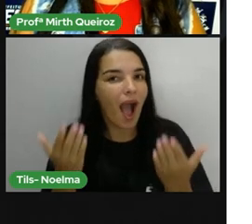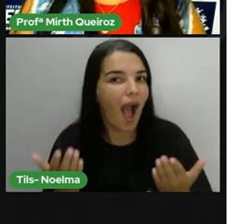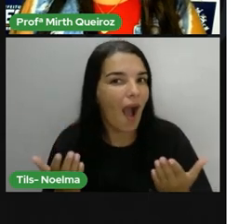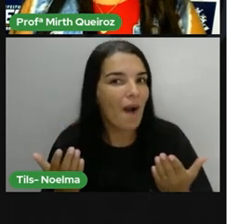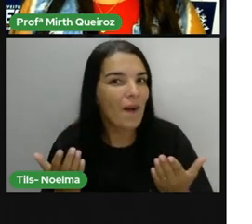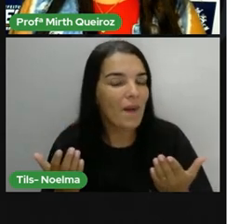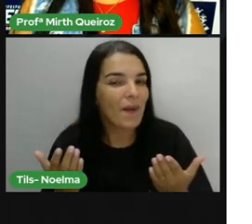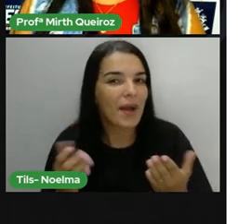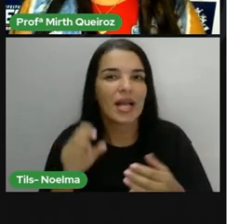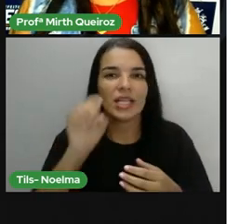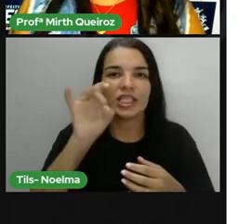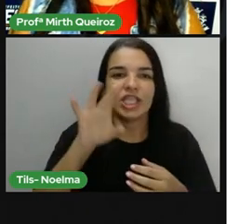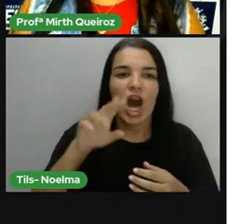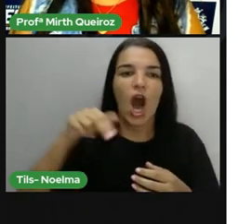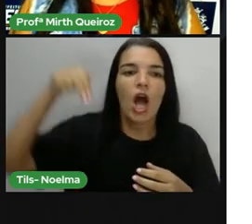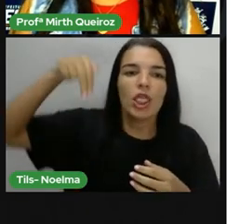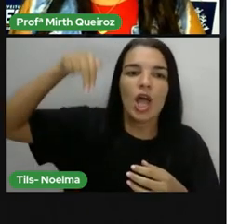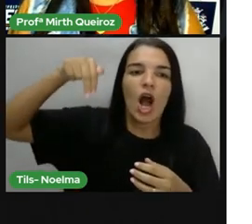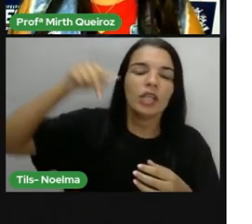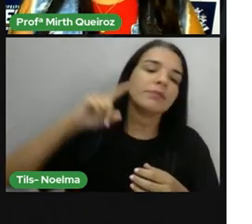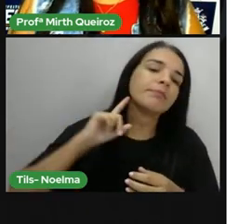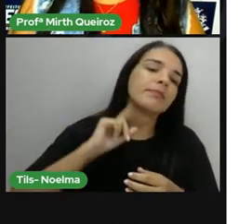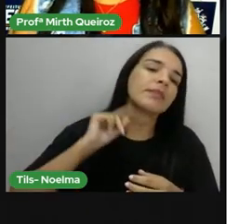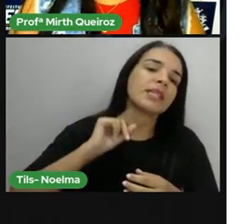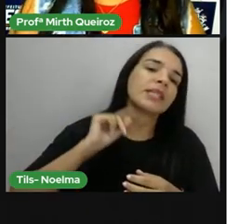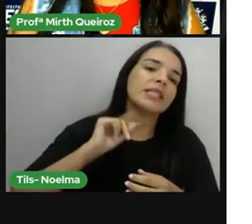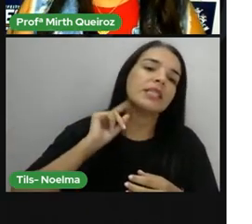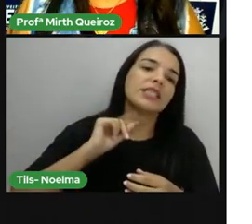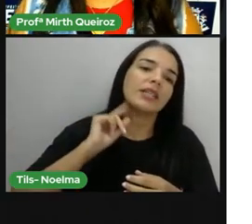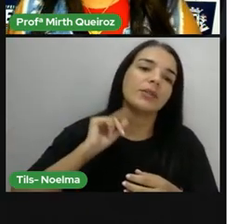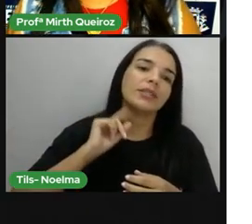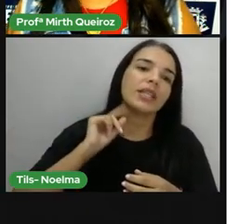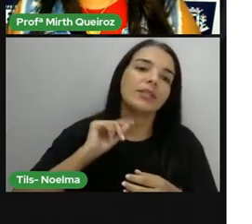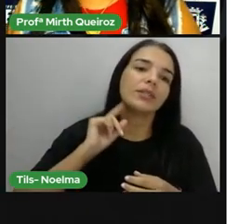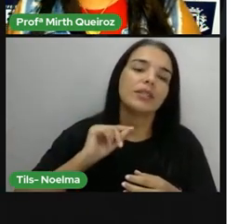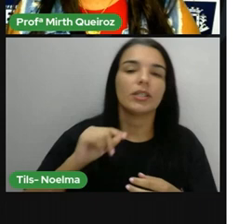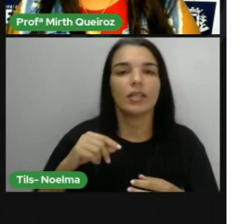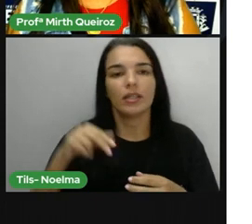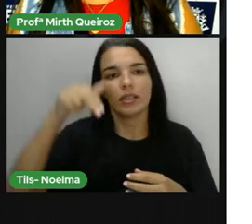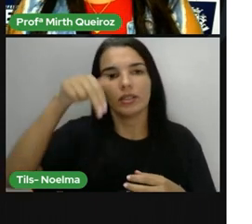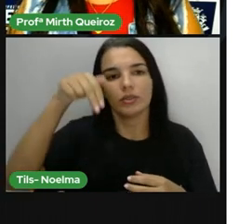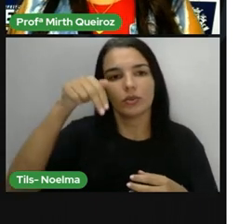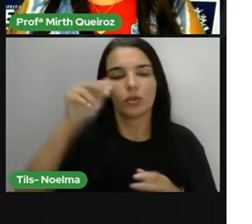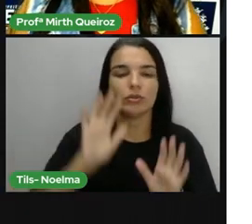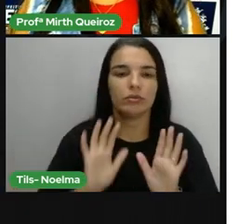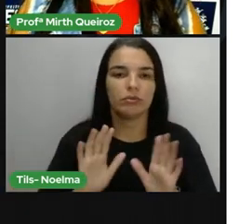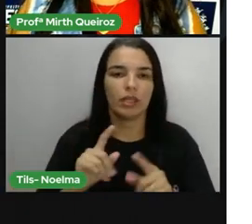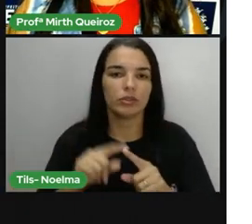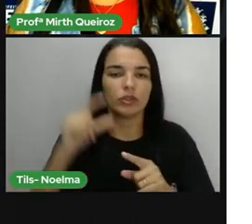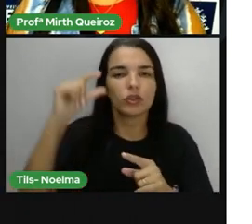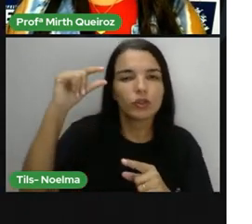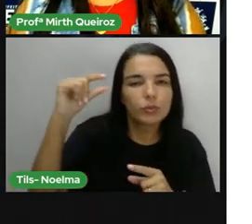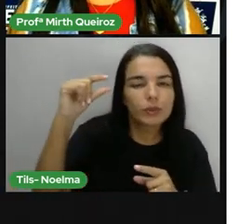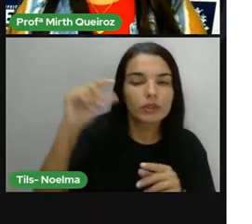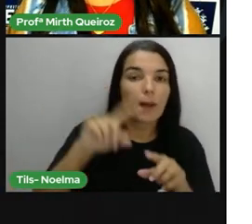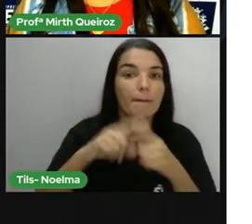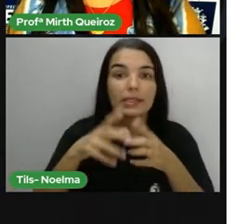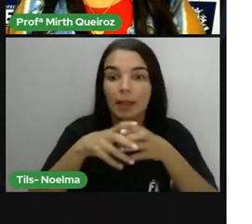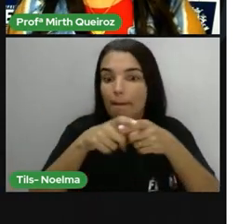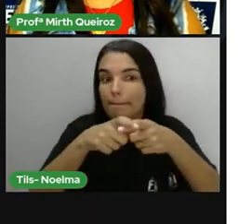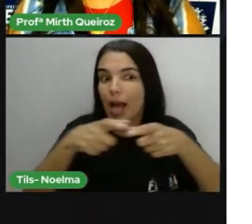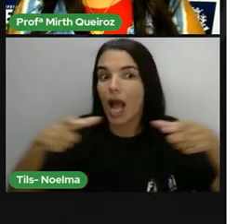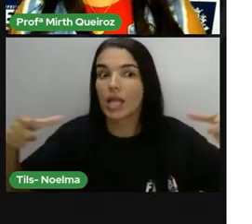Minas Gerais. Minas Gerais, que é aí um país do centro-oeste do Brasil, né? Mas a maior parte